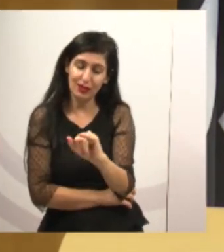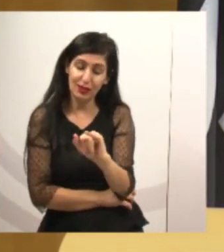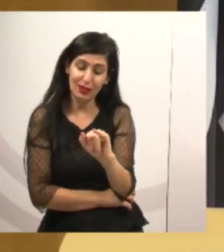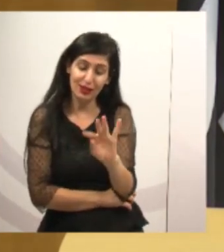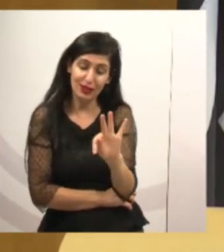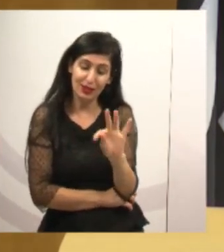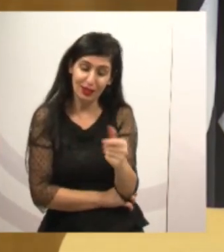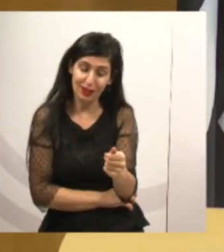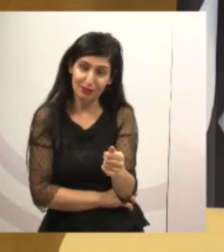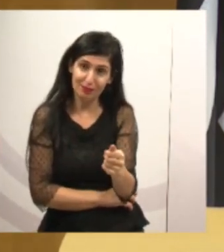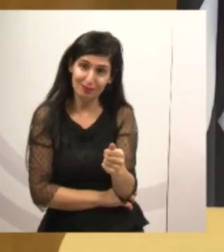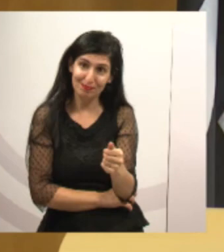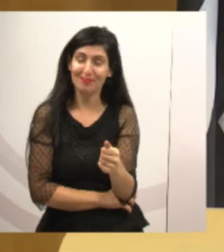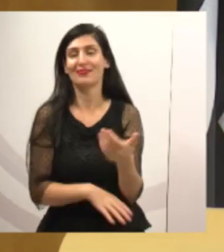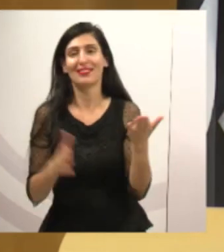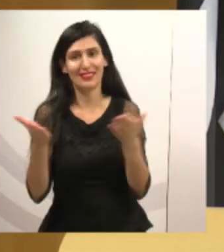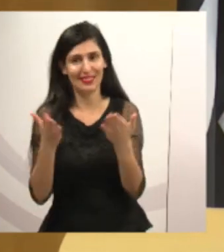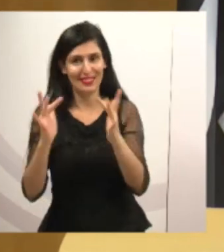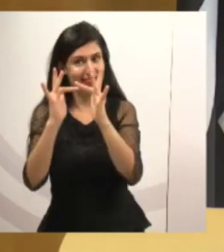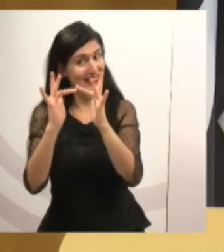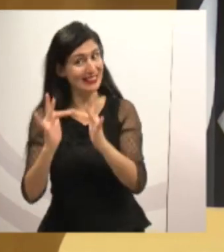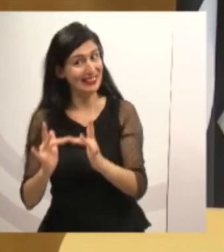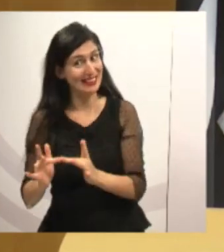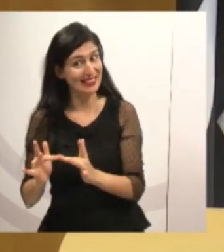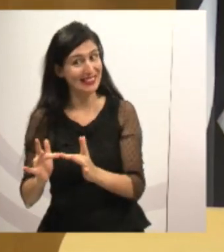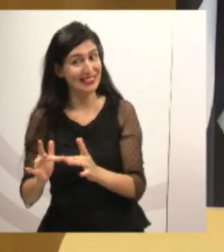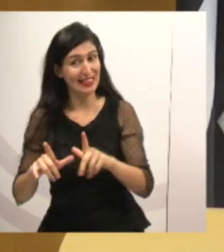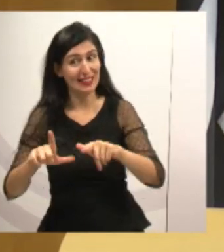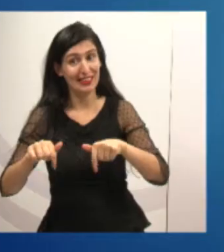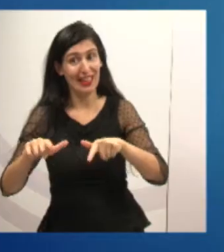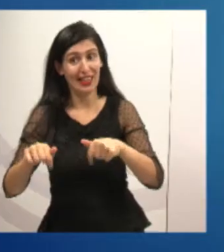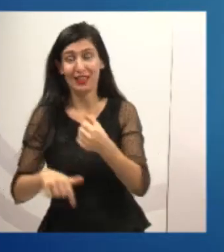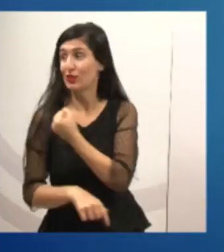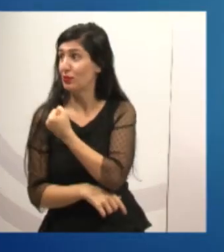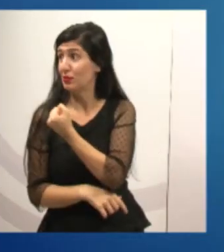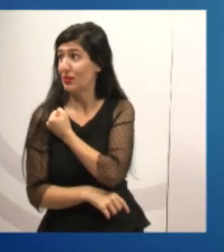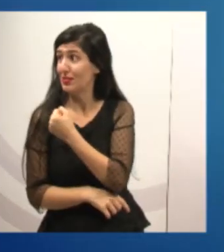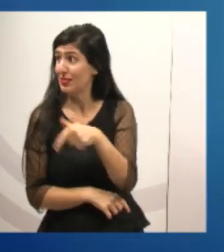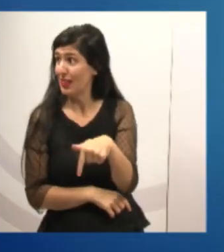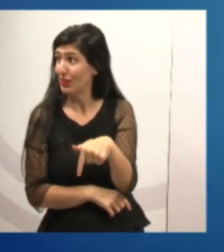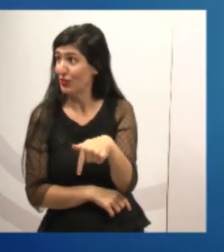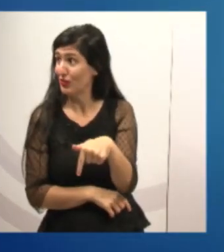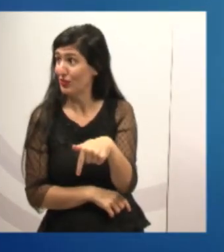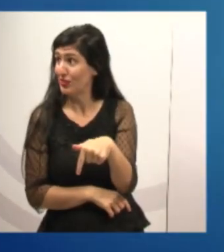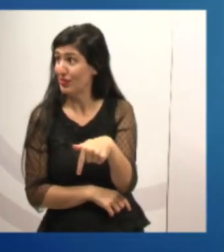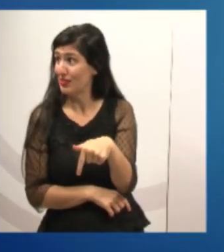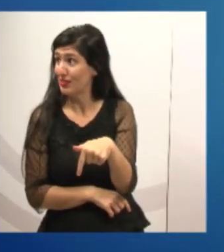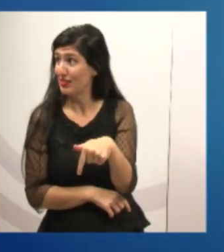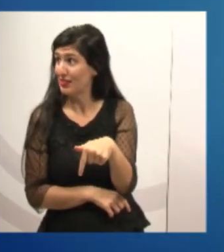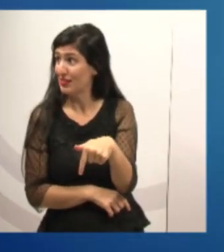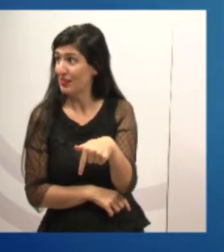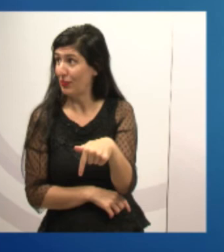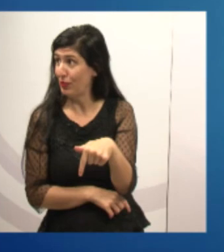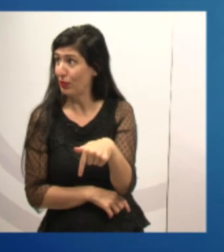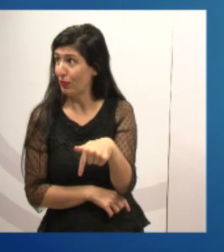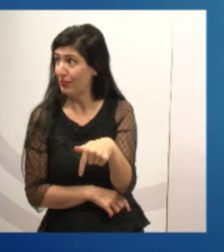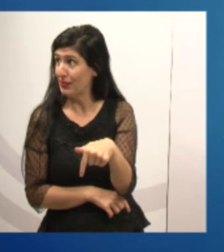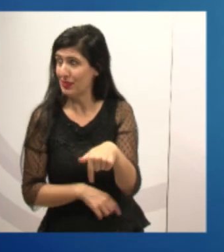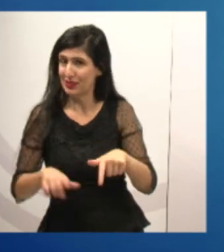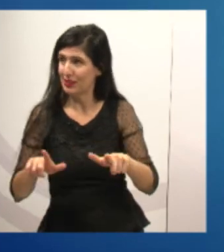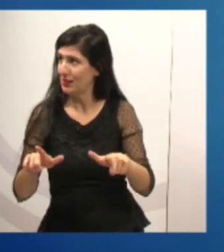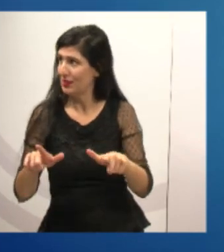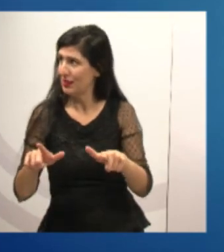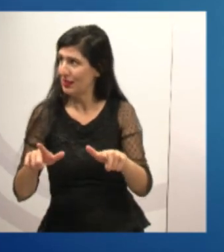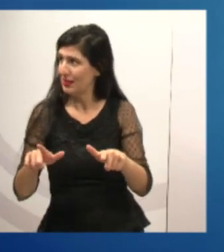Agora, coloco meus contatos, por favor. Está ali, gabinete 7, isso, gabinete 7, vereador Juarez Araújo,